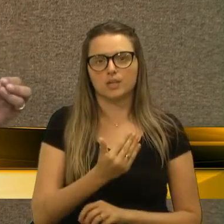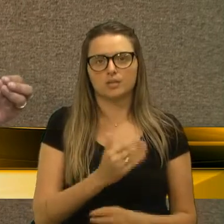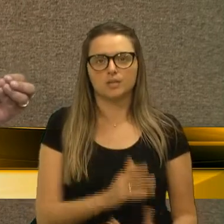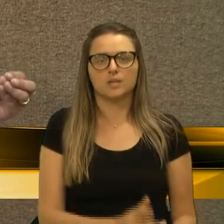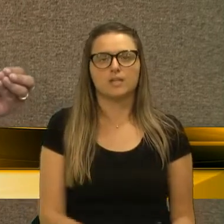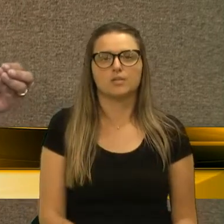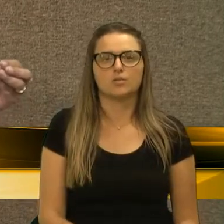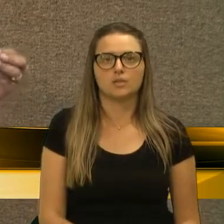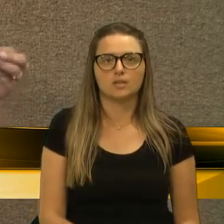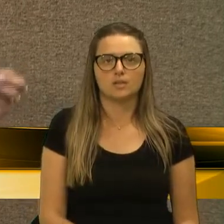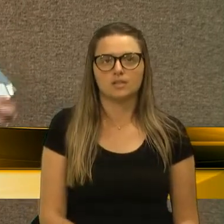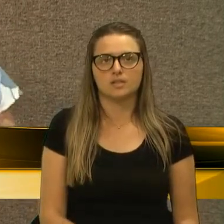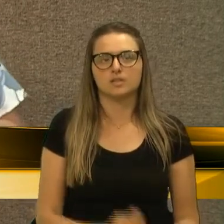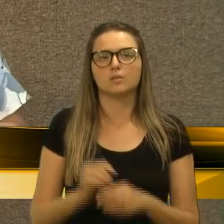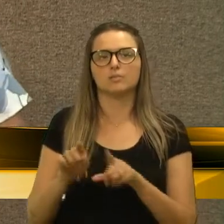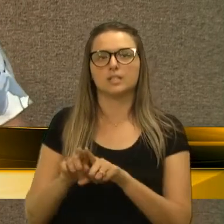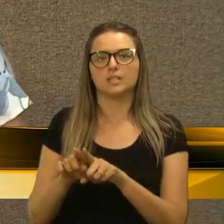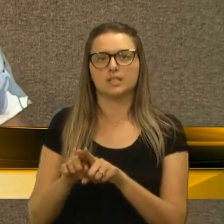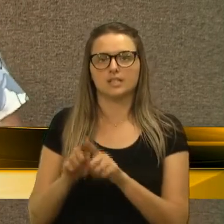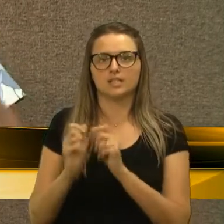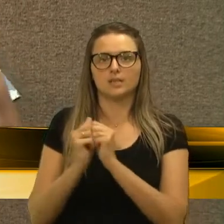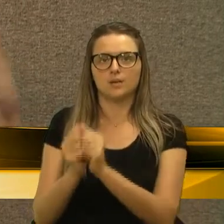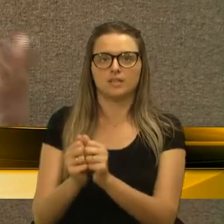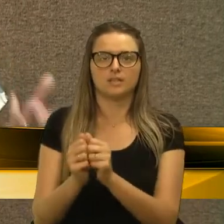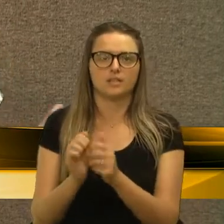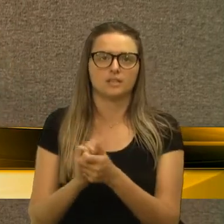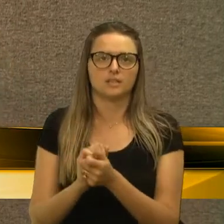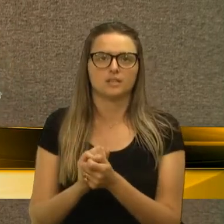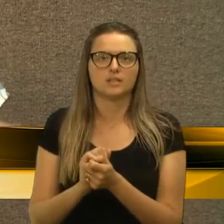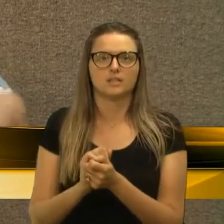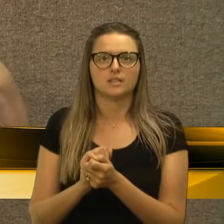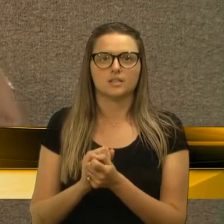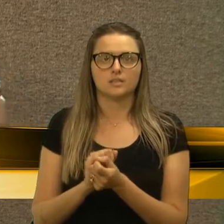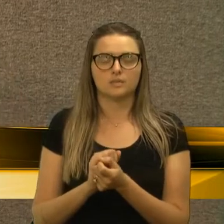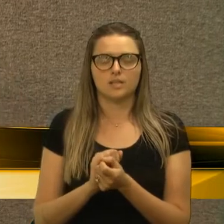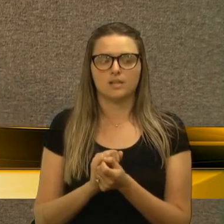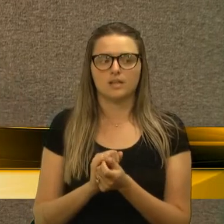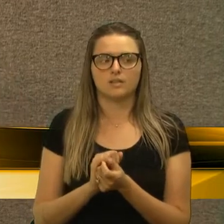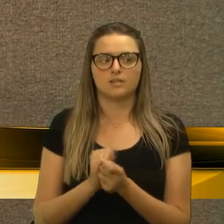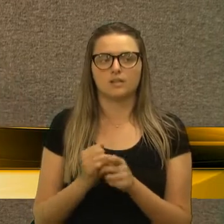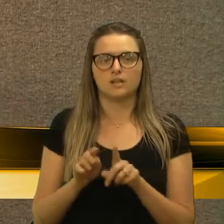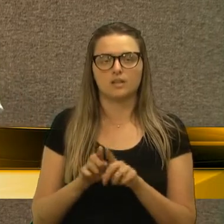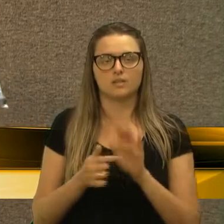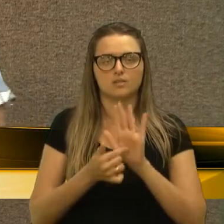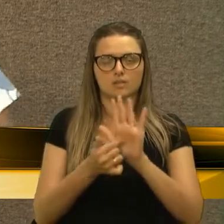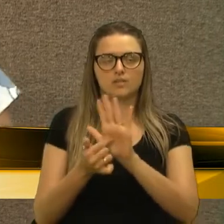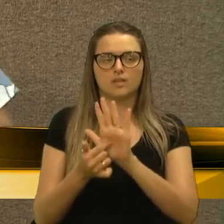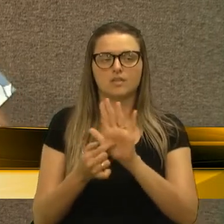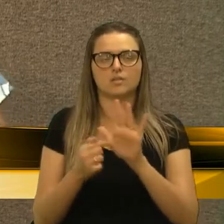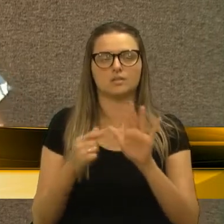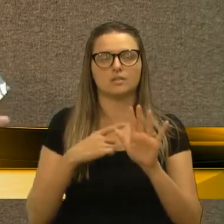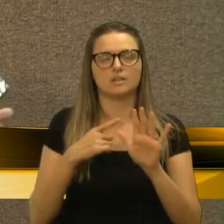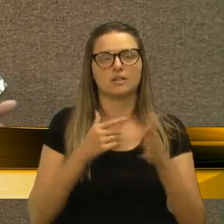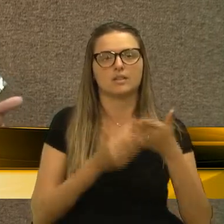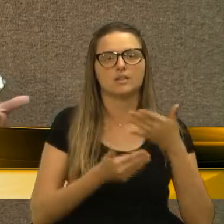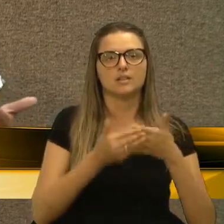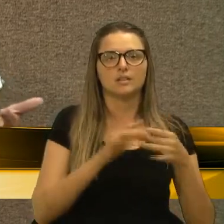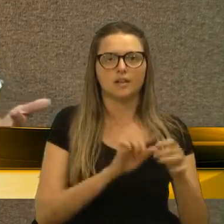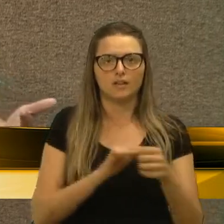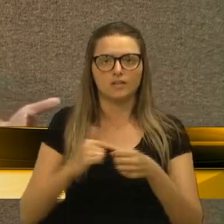intervenção do poder público, e não só a esse prédio, a gente pode passar em muitos, em toda a cidade,